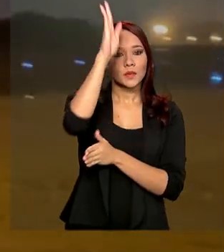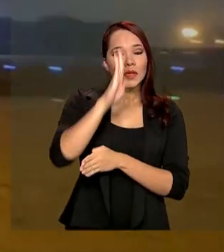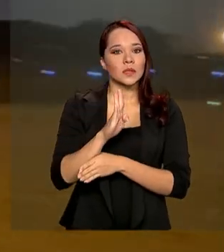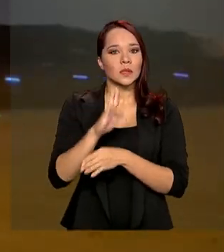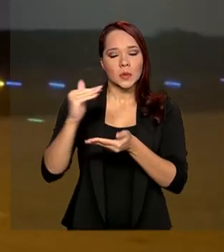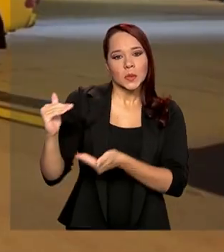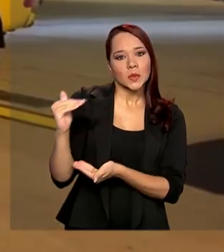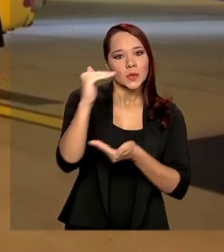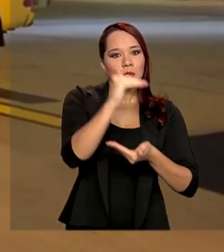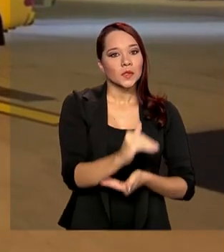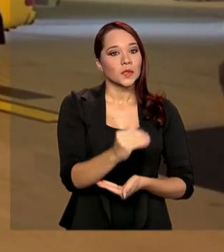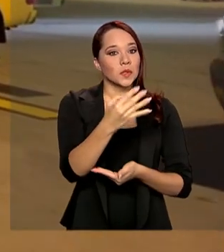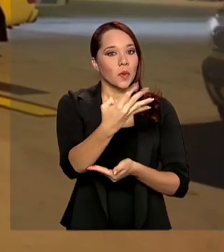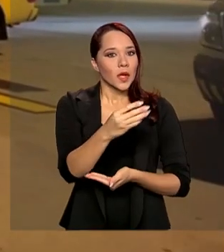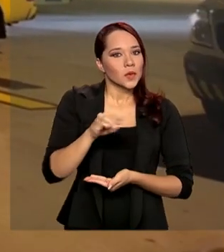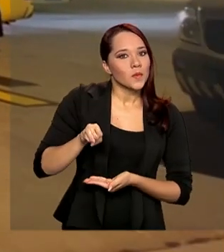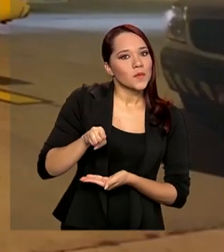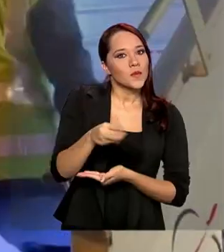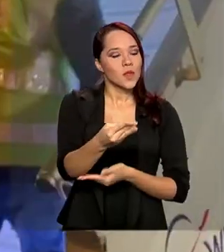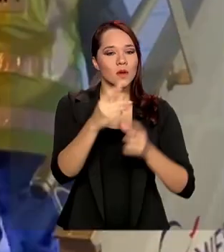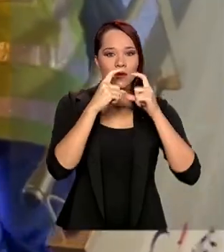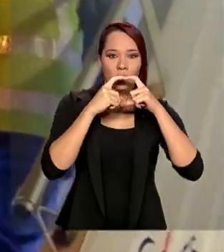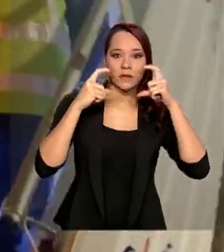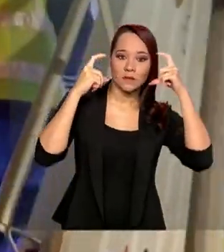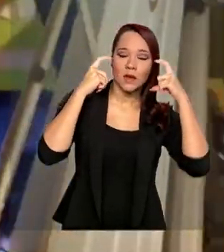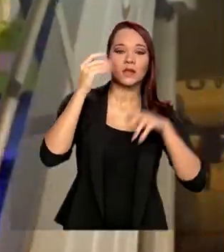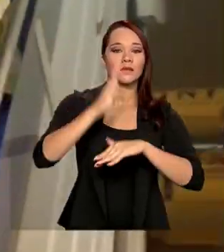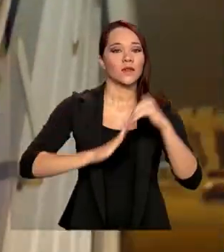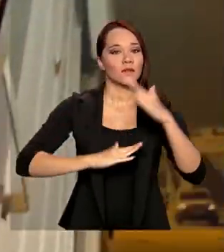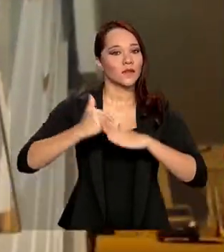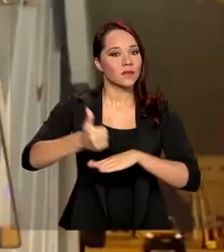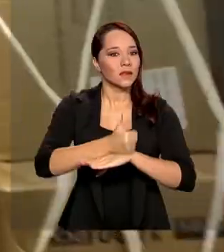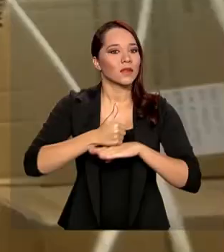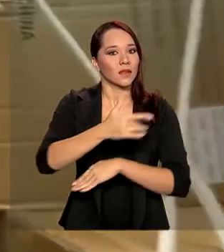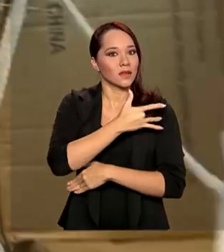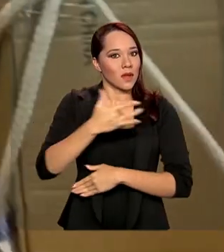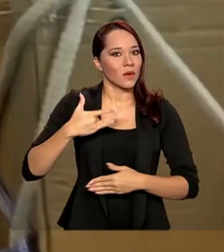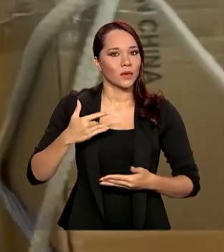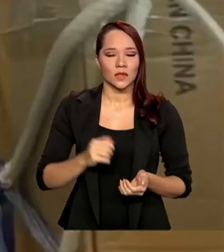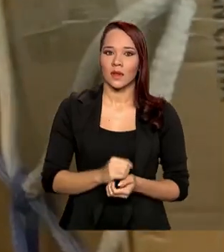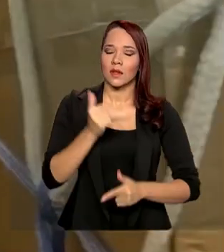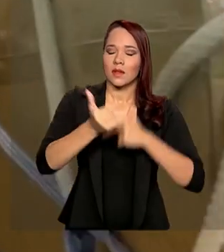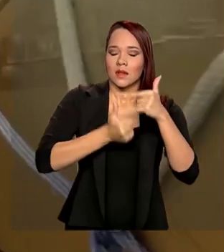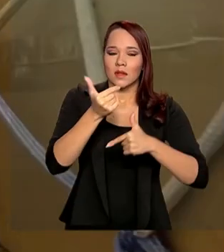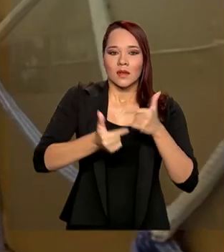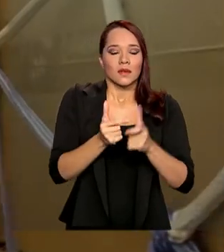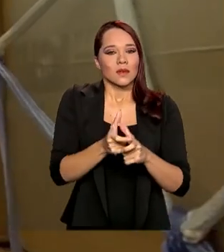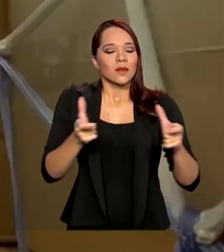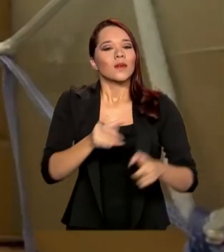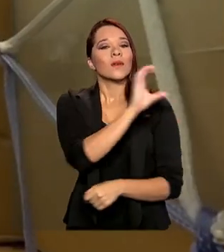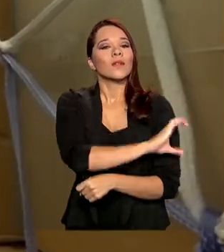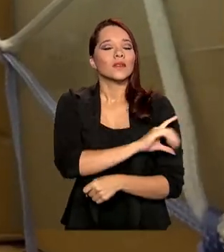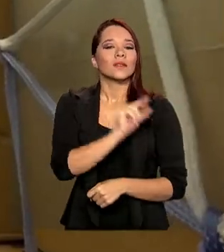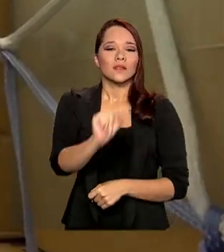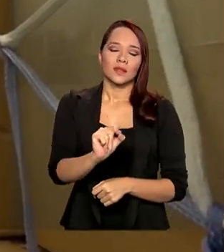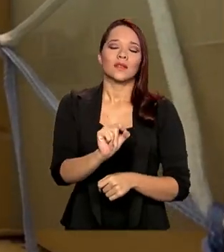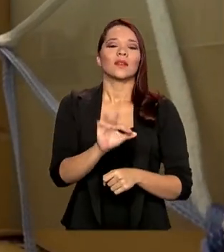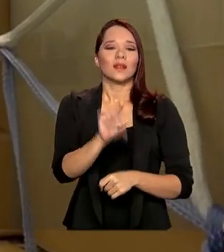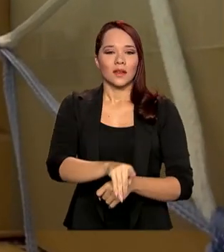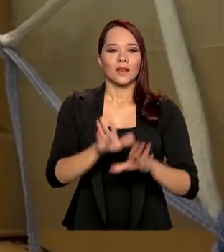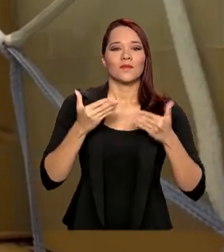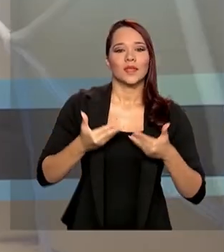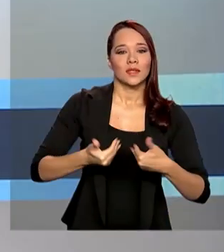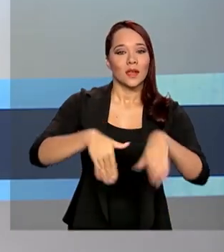um carregamento com 4 milhões de máscaras para profissionais de saúde. A mega operação é coordenada pelo Ministério da